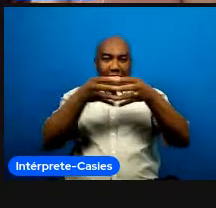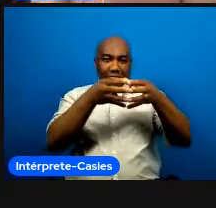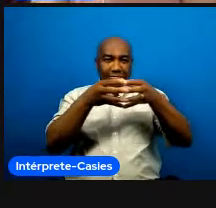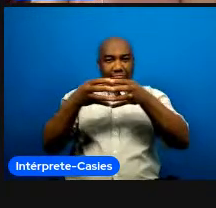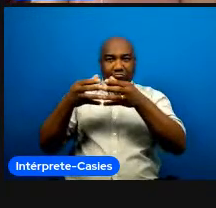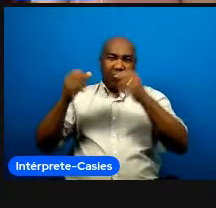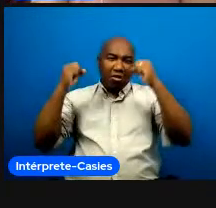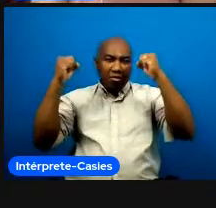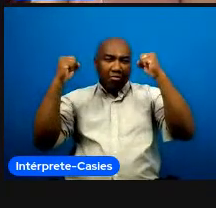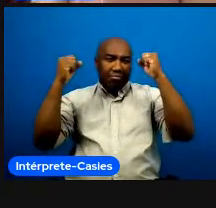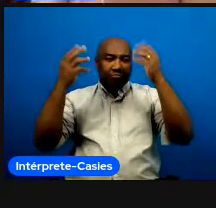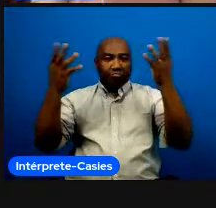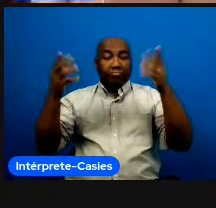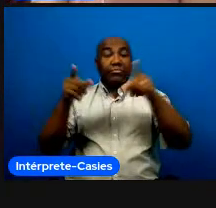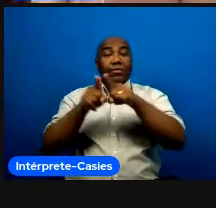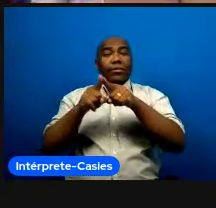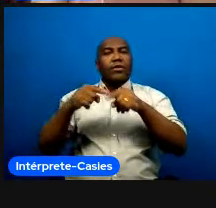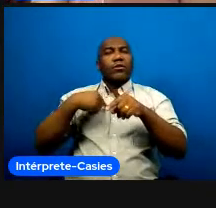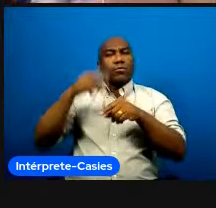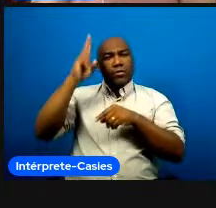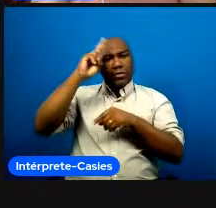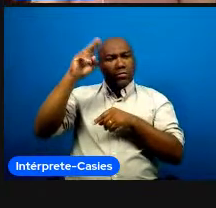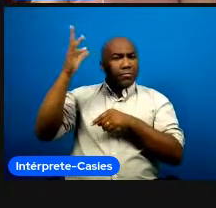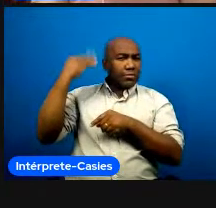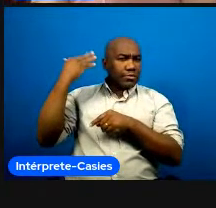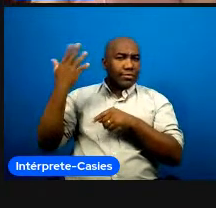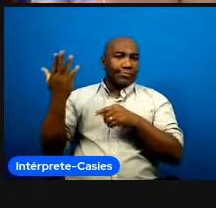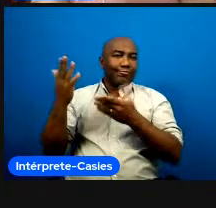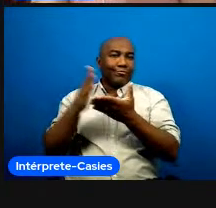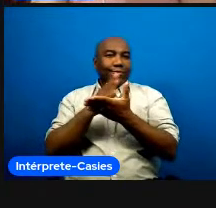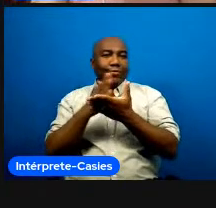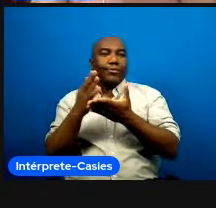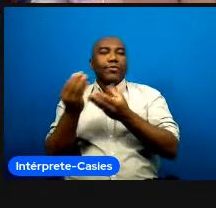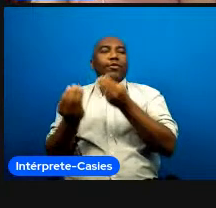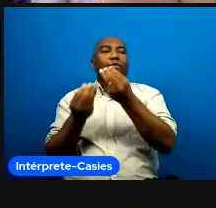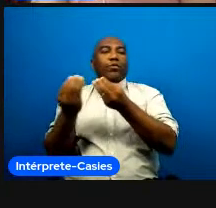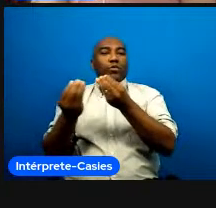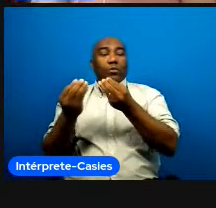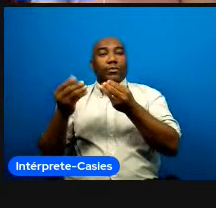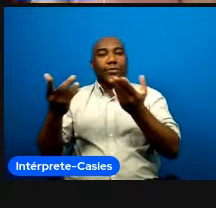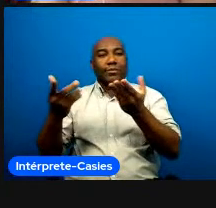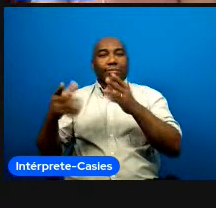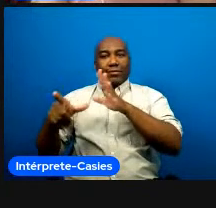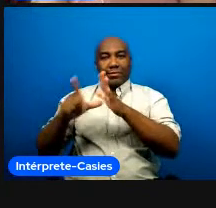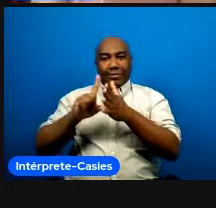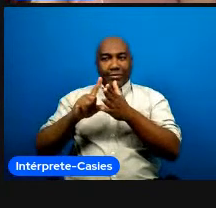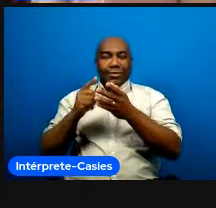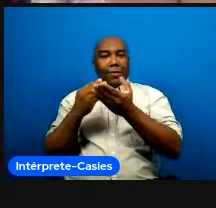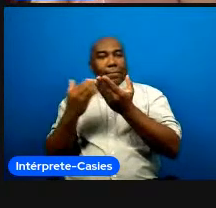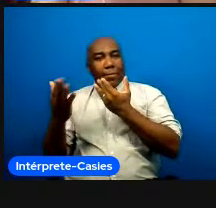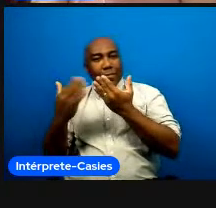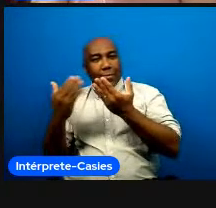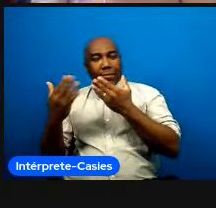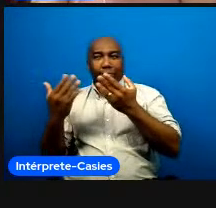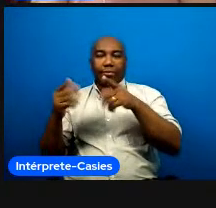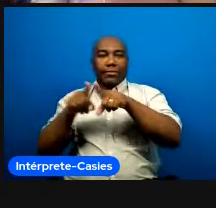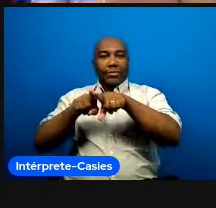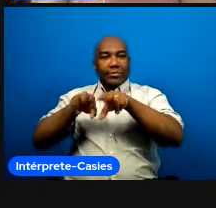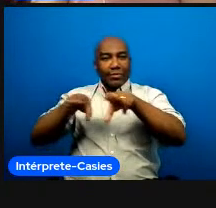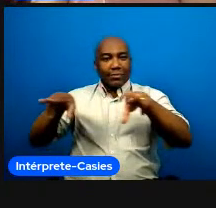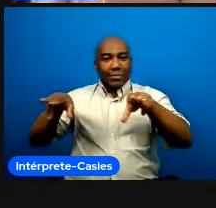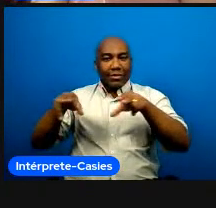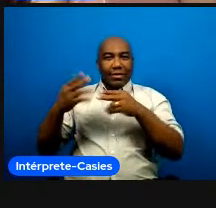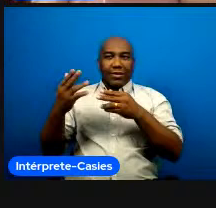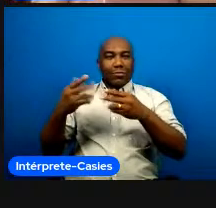e aí eu falei legal o árbitro é ruim ele errou bastante então vocês vão arbitrar os joguinhos do sub 10